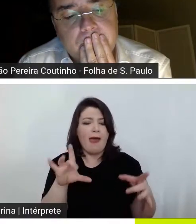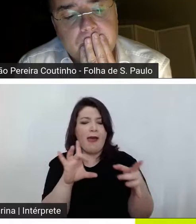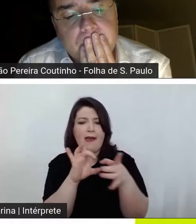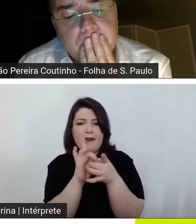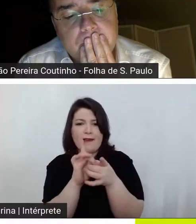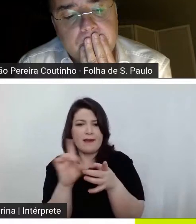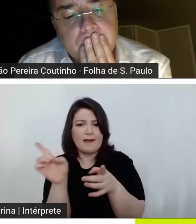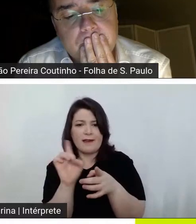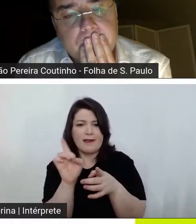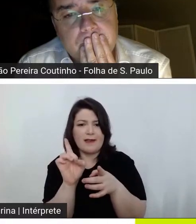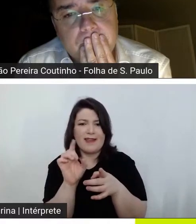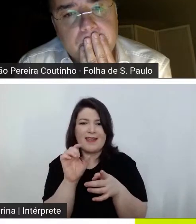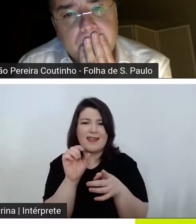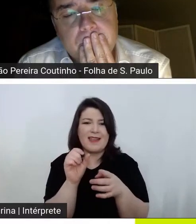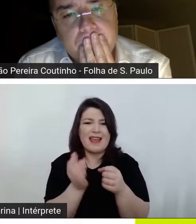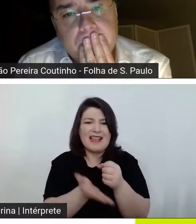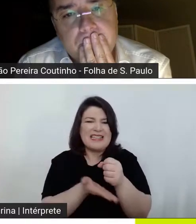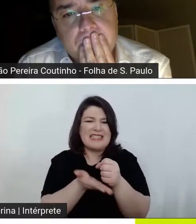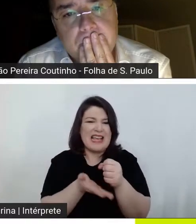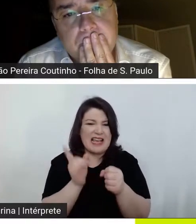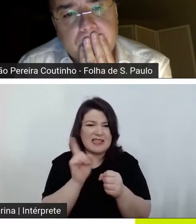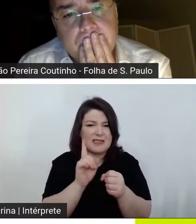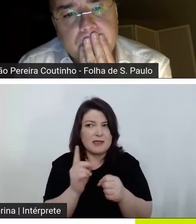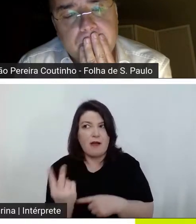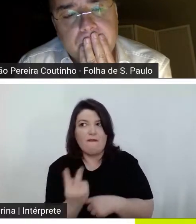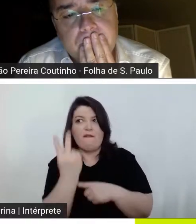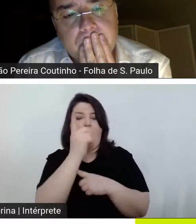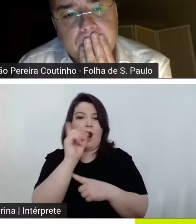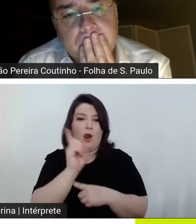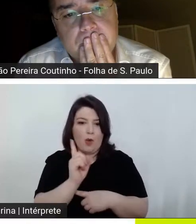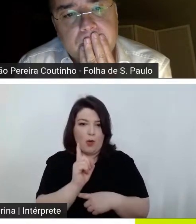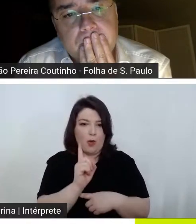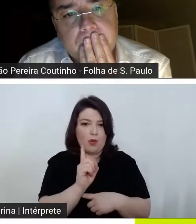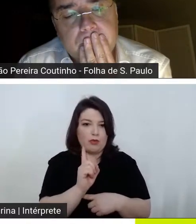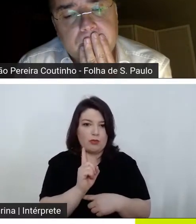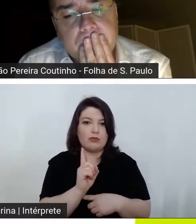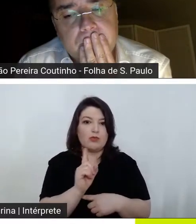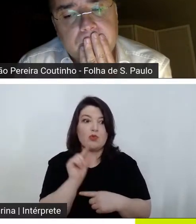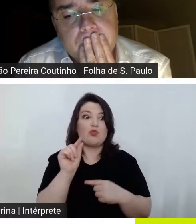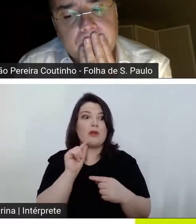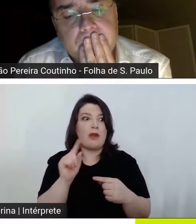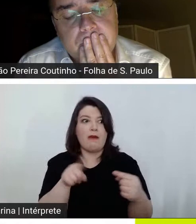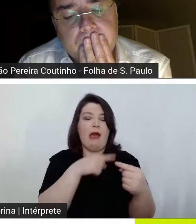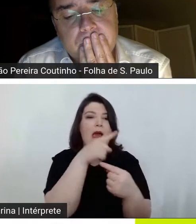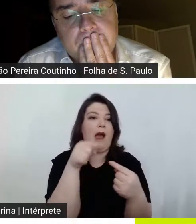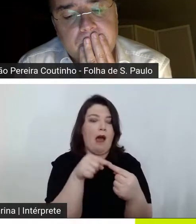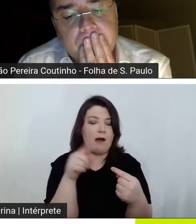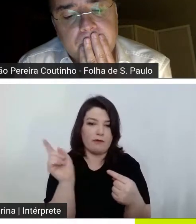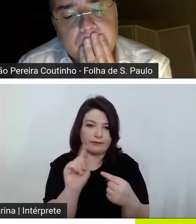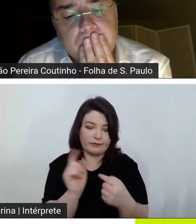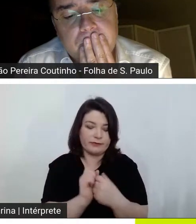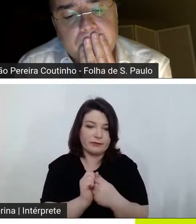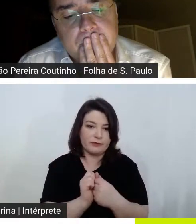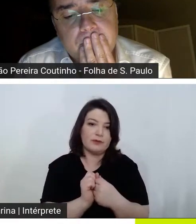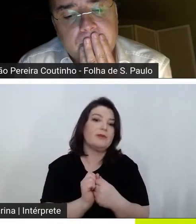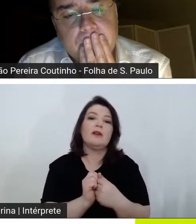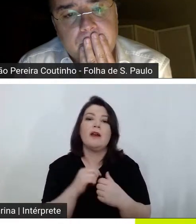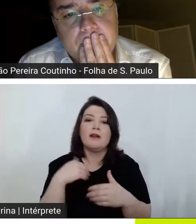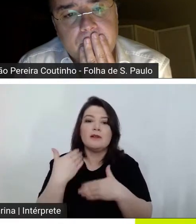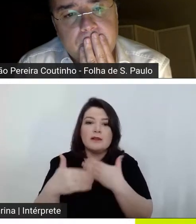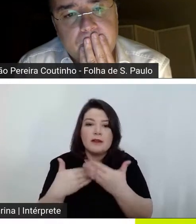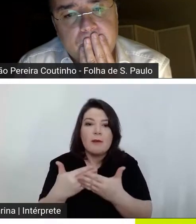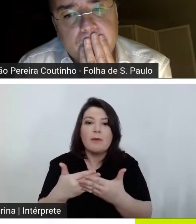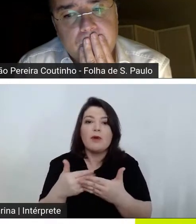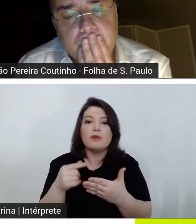sua essência ao seu valor a sua finalidade não é e aí ele vai